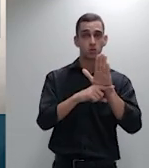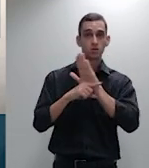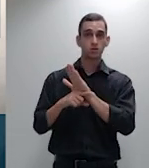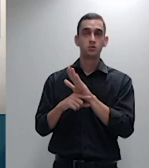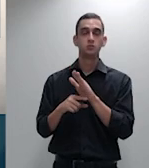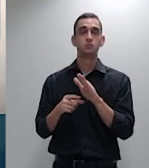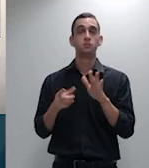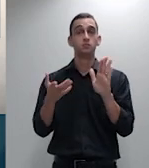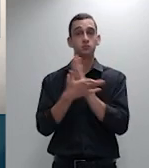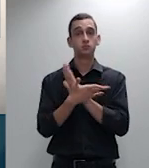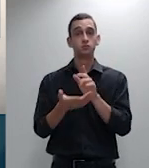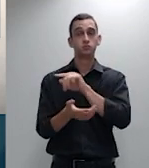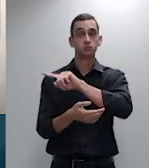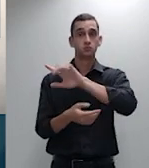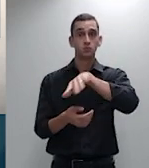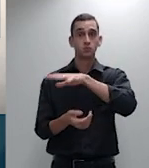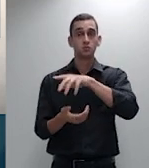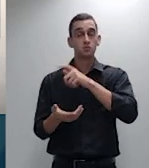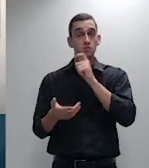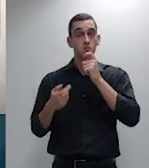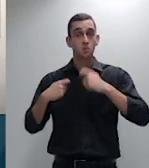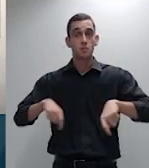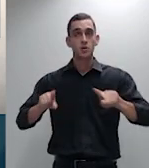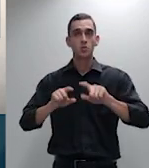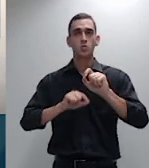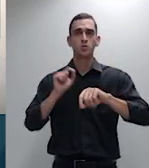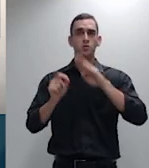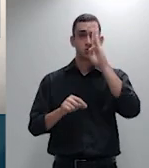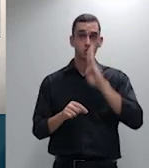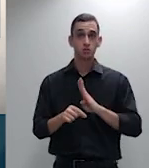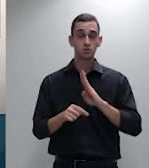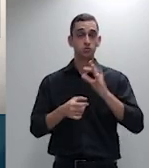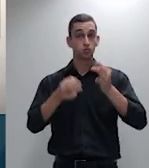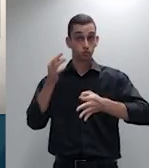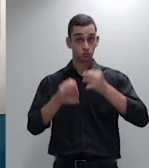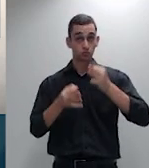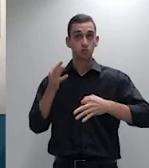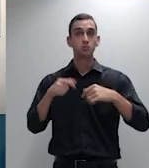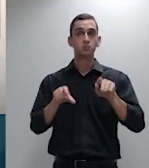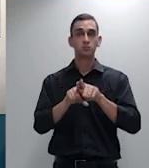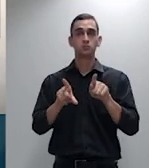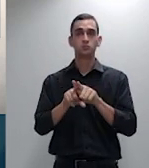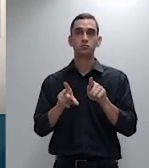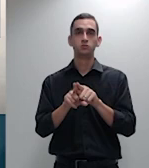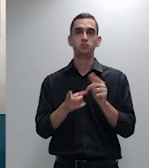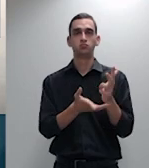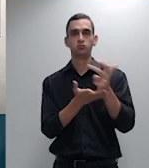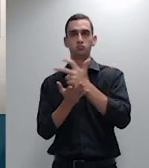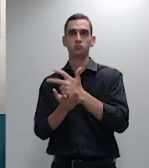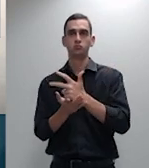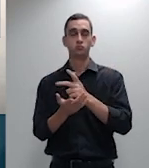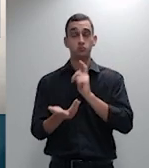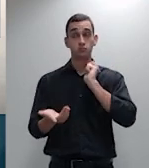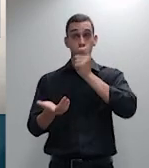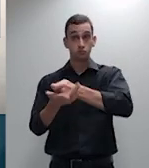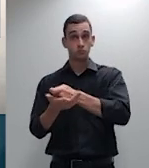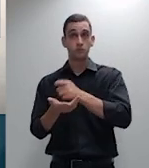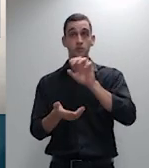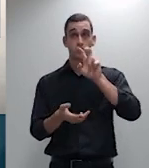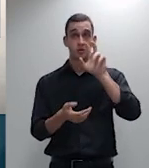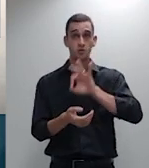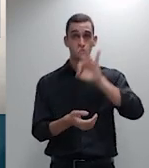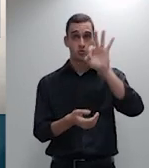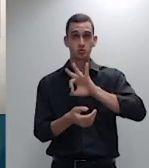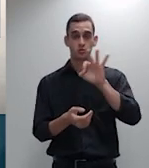de gratuidade de justiça do recolhimento prévio do depósito de 5% sobre o valor da causa concebido como condição de procedibilidade ao